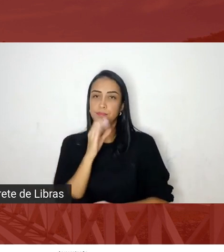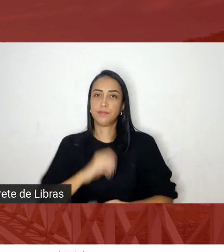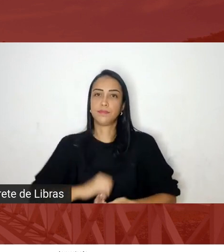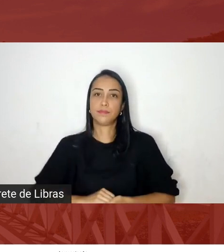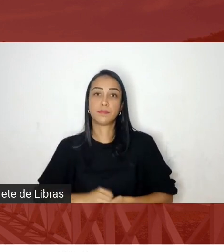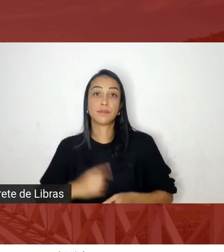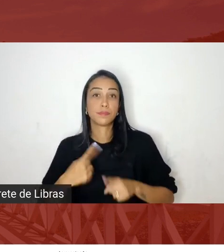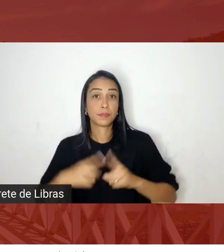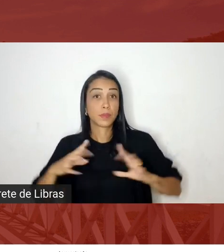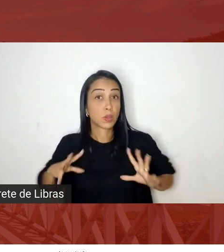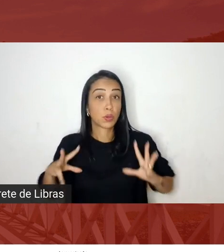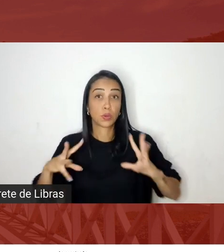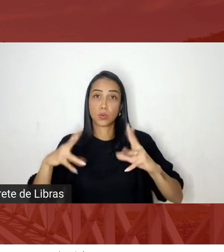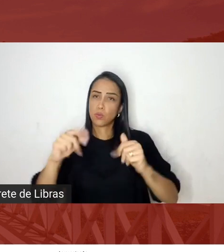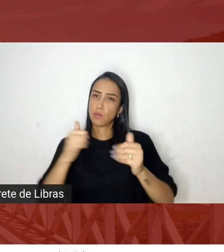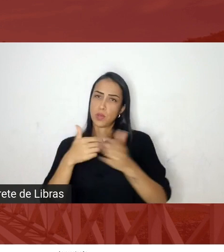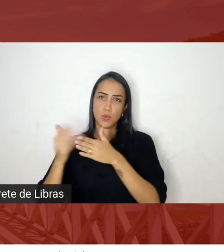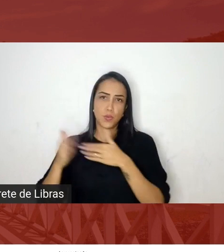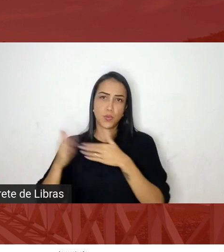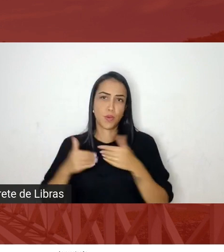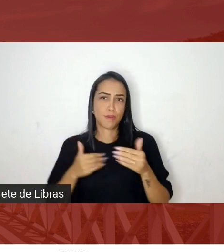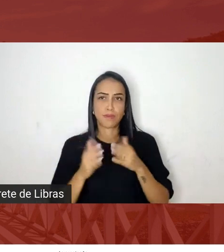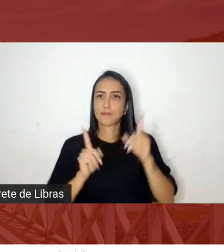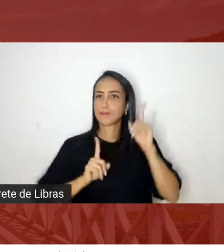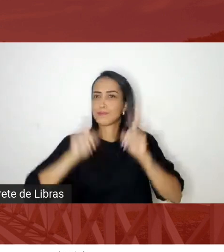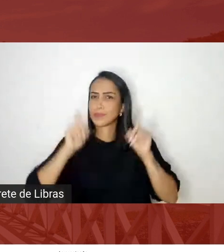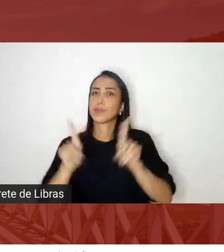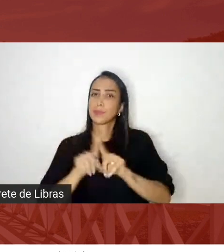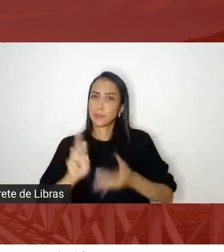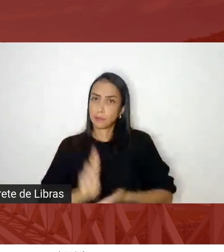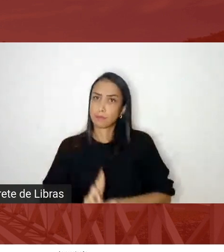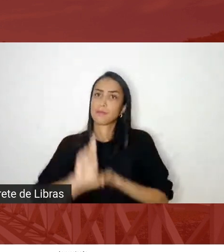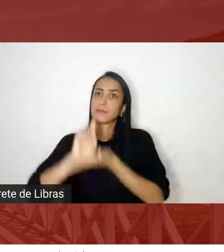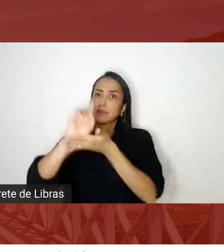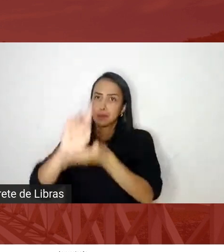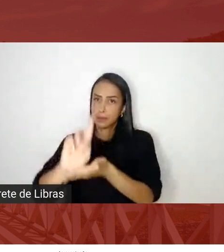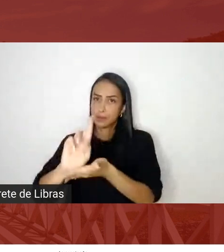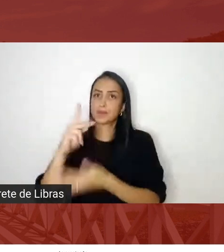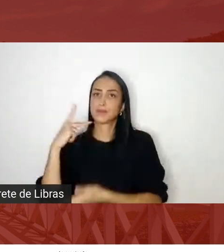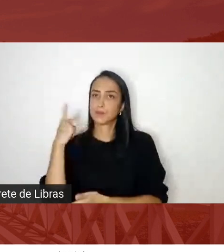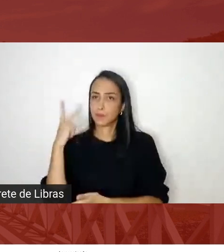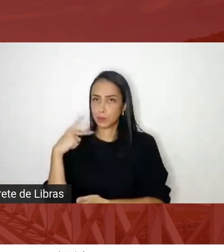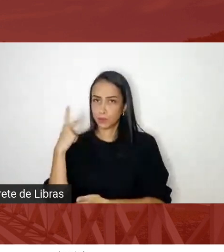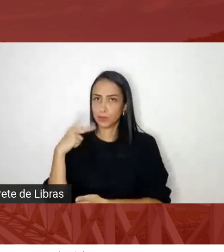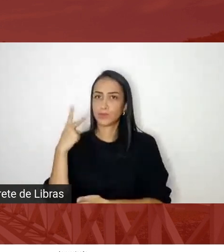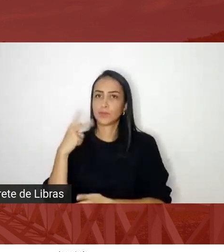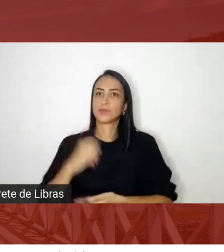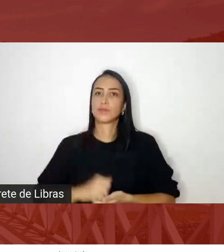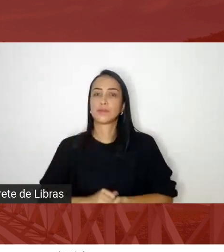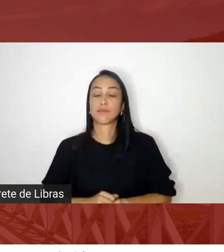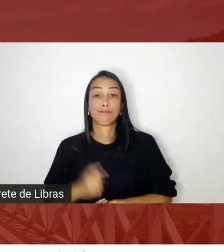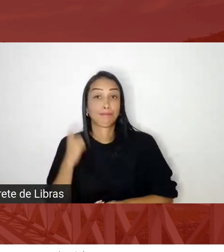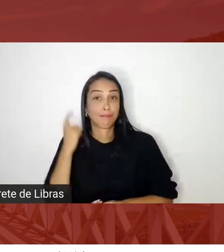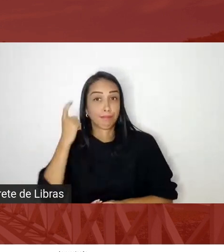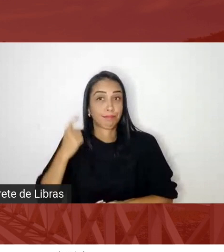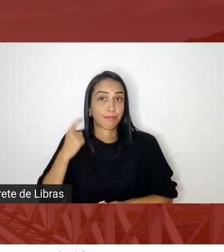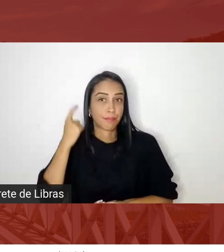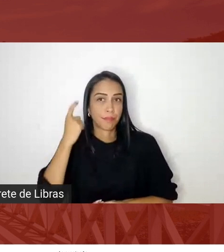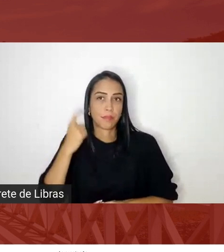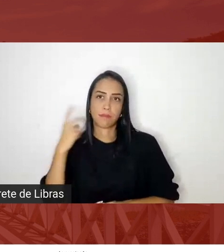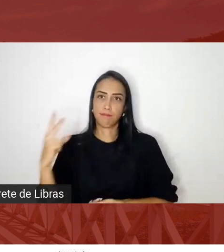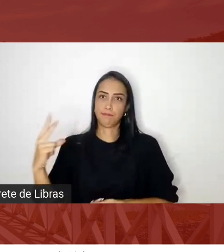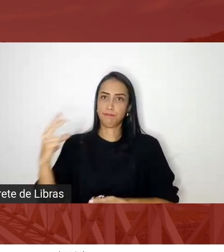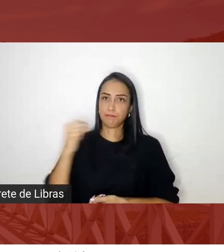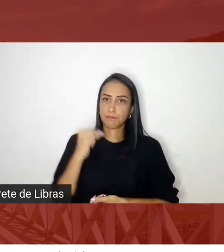expressão ou de toda e qualquer representação política que tenta negar os